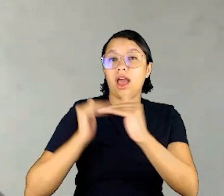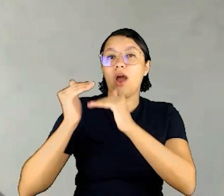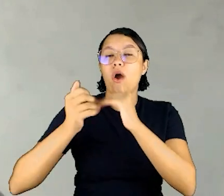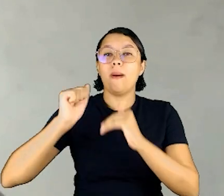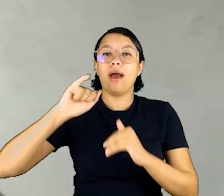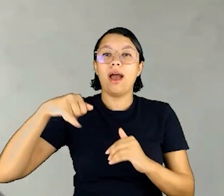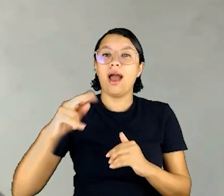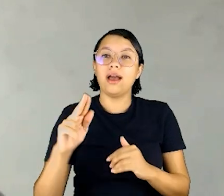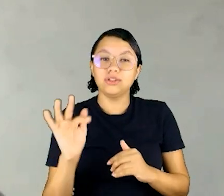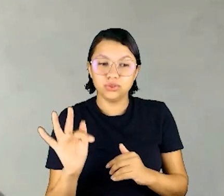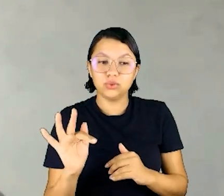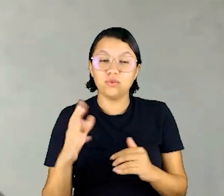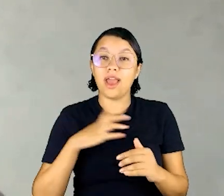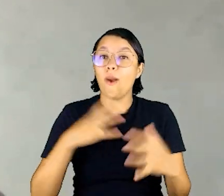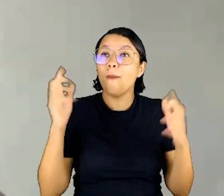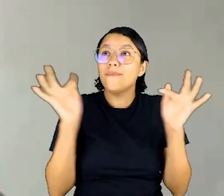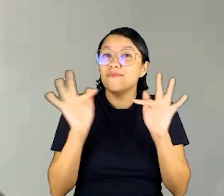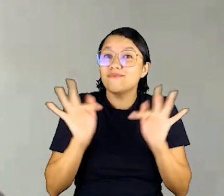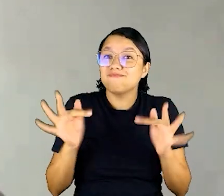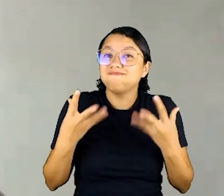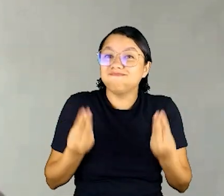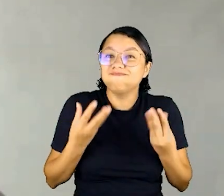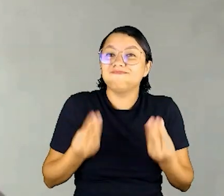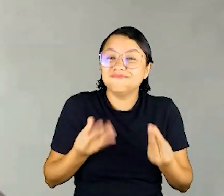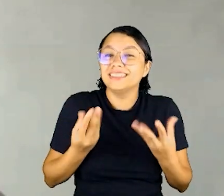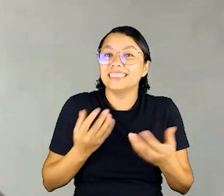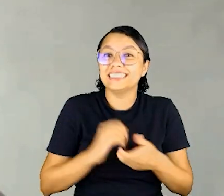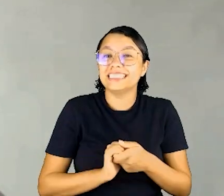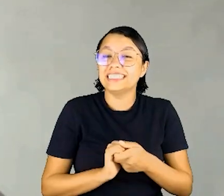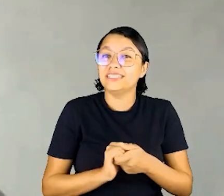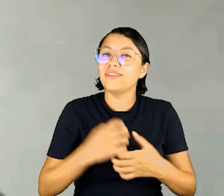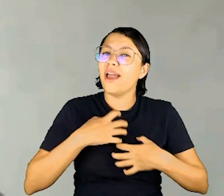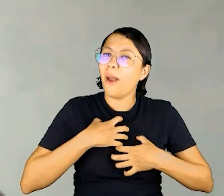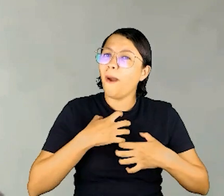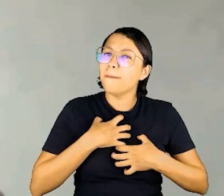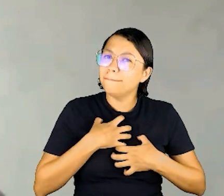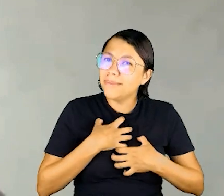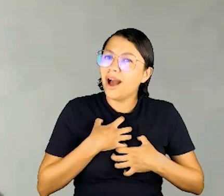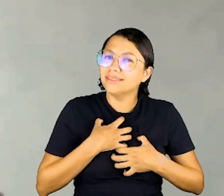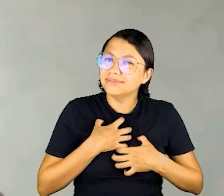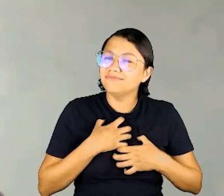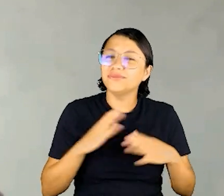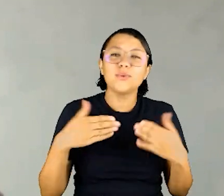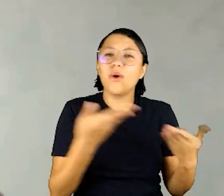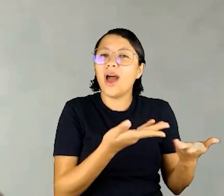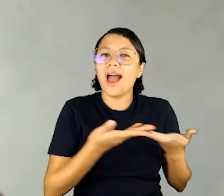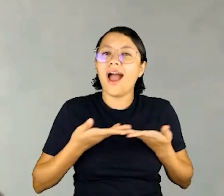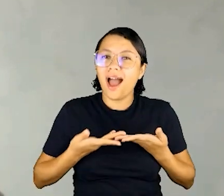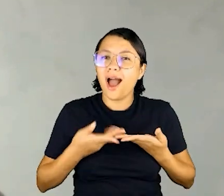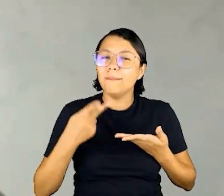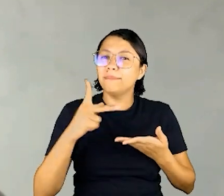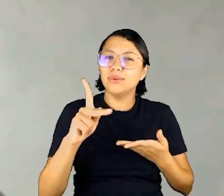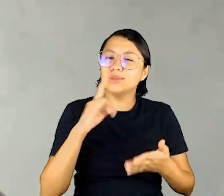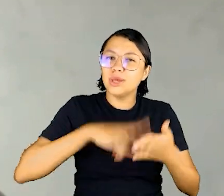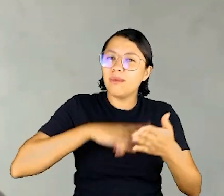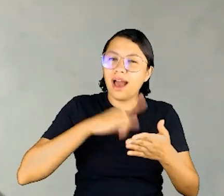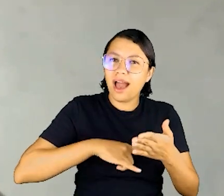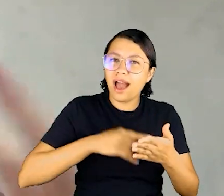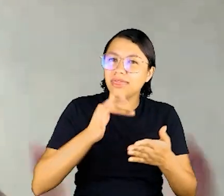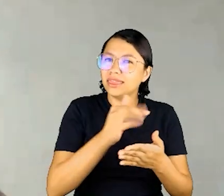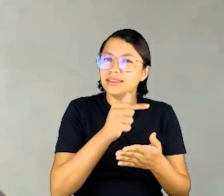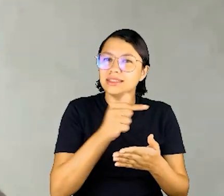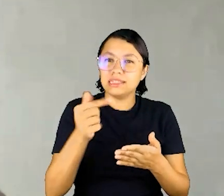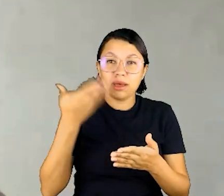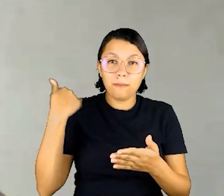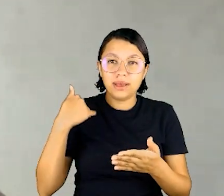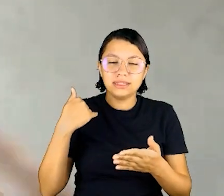esse processo desenvolvido pela Jufi. Eu estou extremamente feliz, assim, digo, fiquei emocionada quando eu recebi esse material na semana passada,